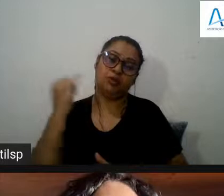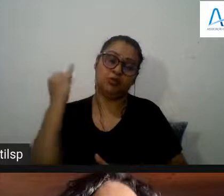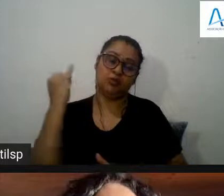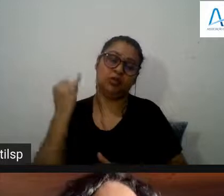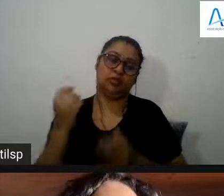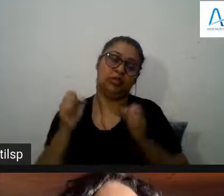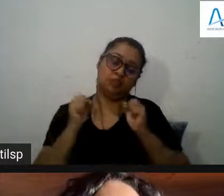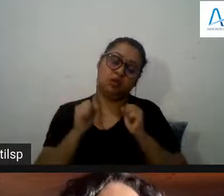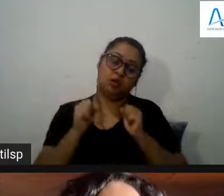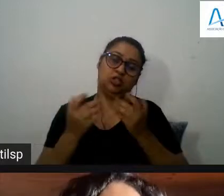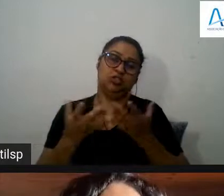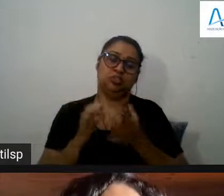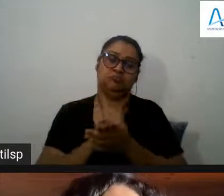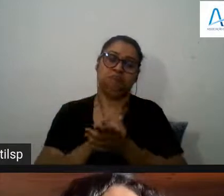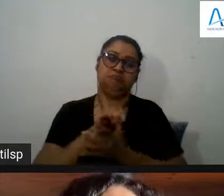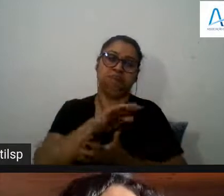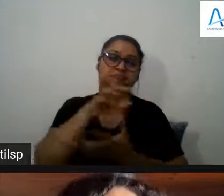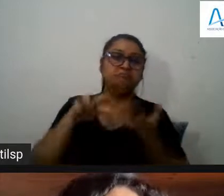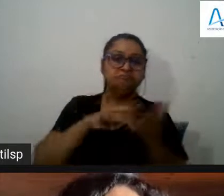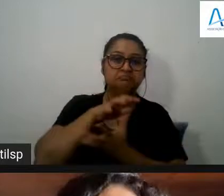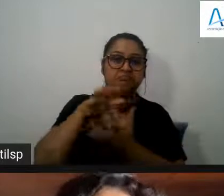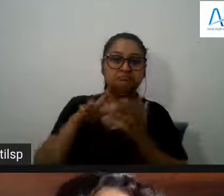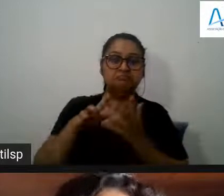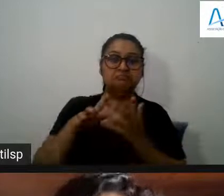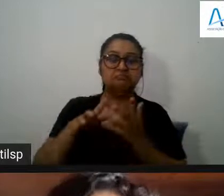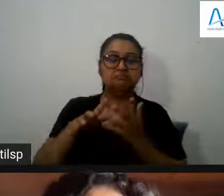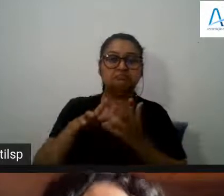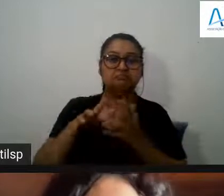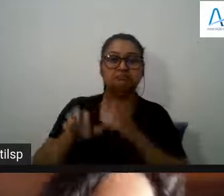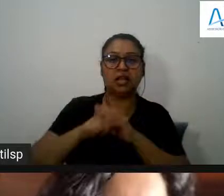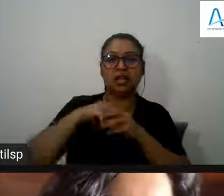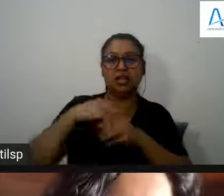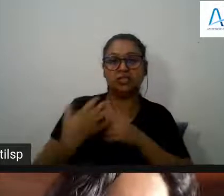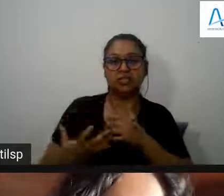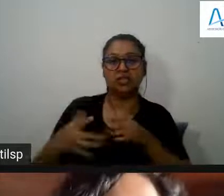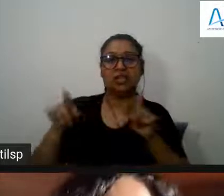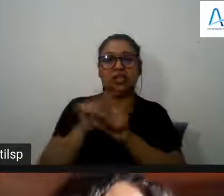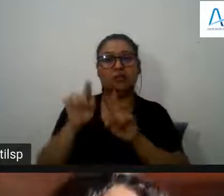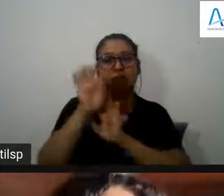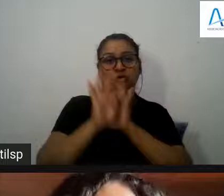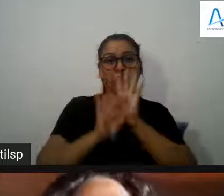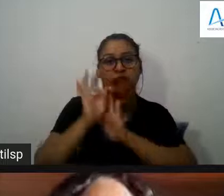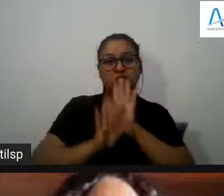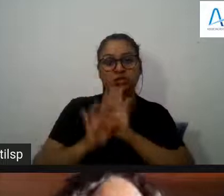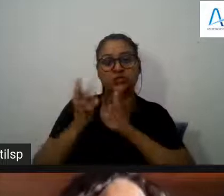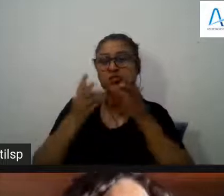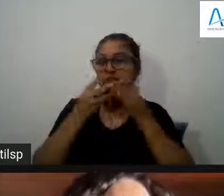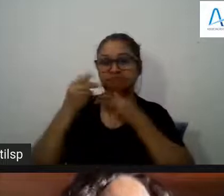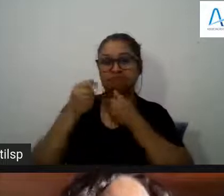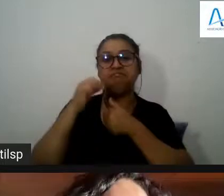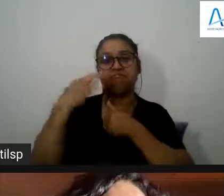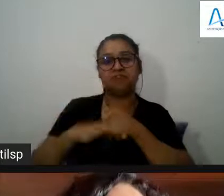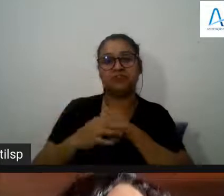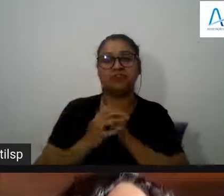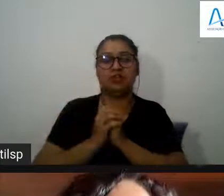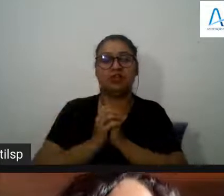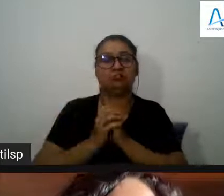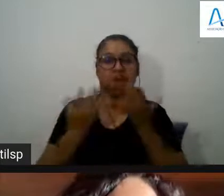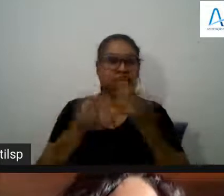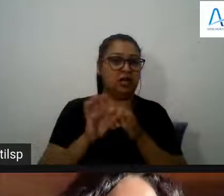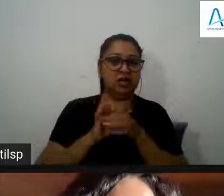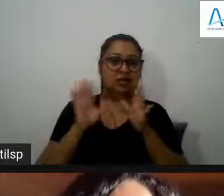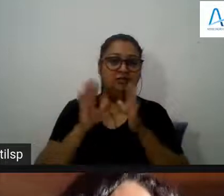multimodalidade na caracterização dos textos também seria excelente eu deixo vocês